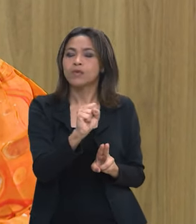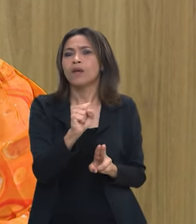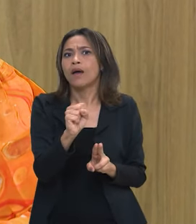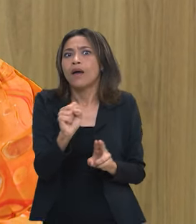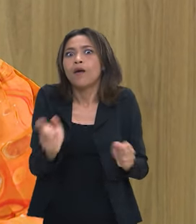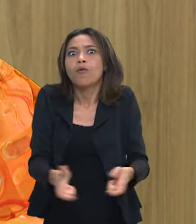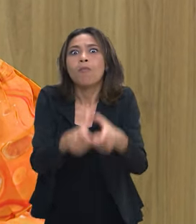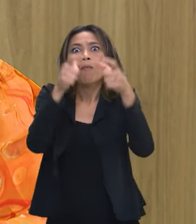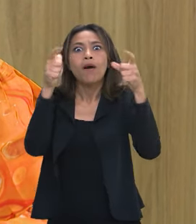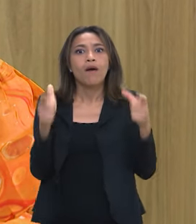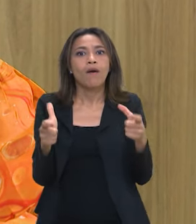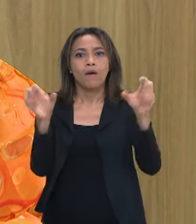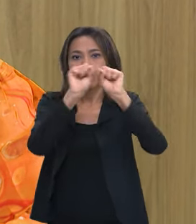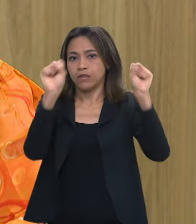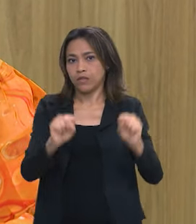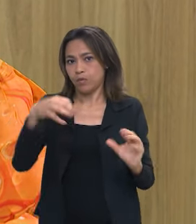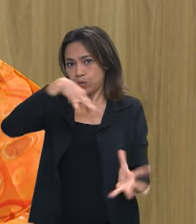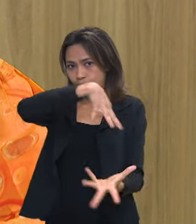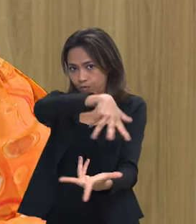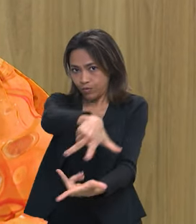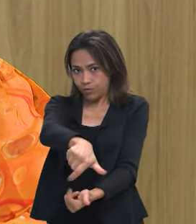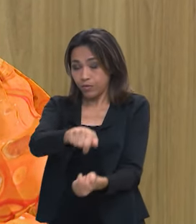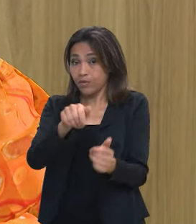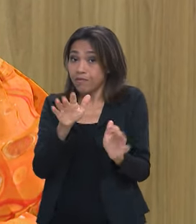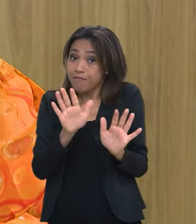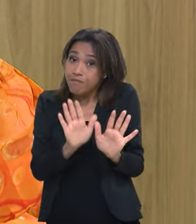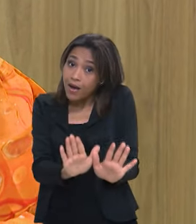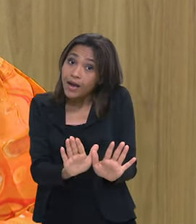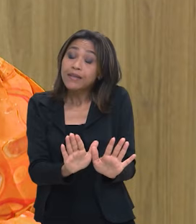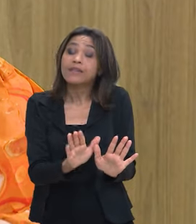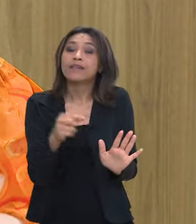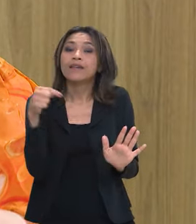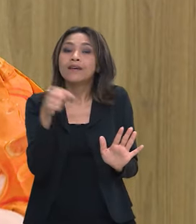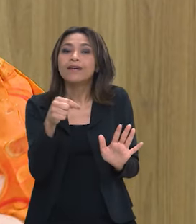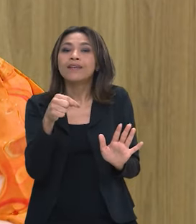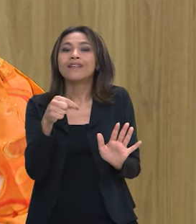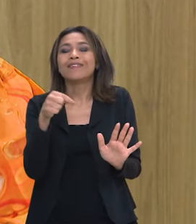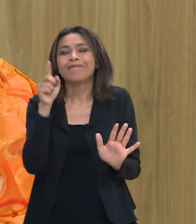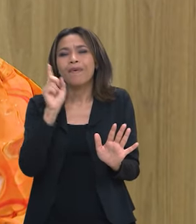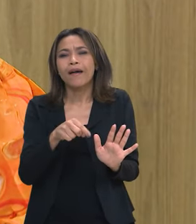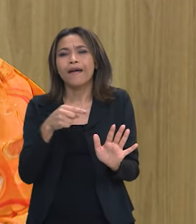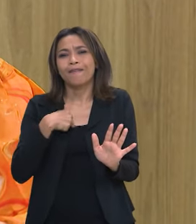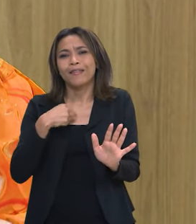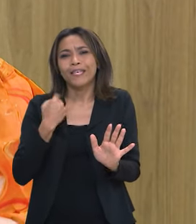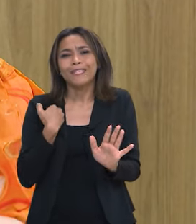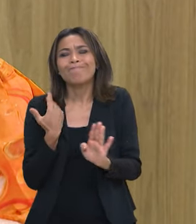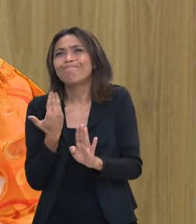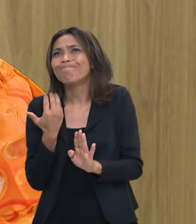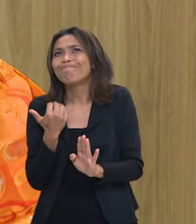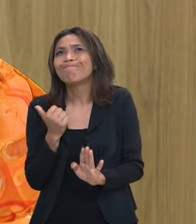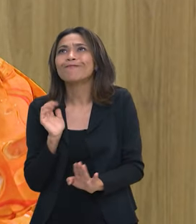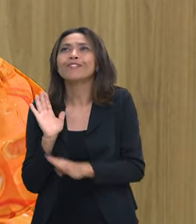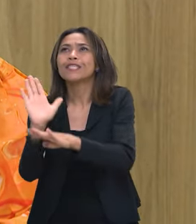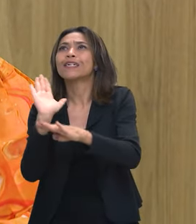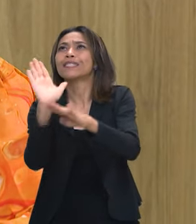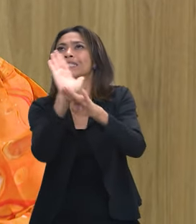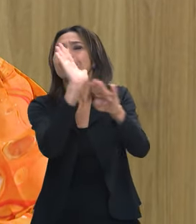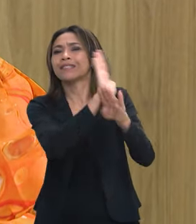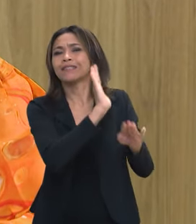saúde é o maior sistema universal do mundo mas é como sistema universal para atender